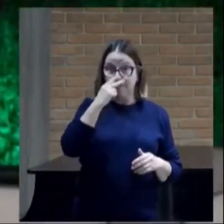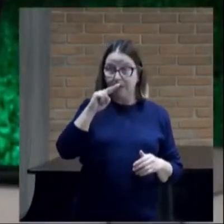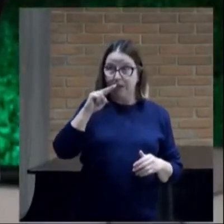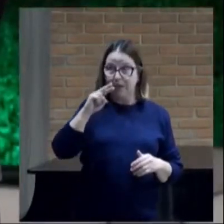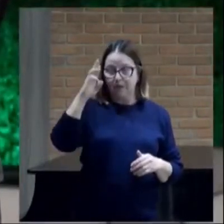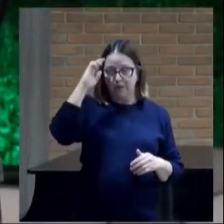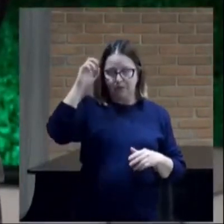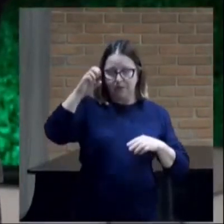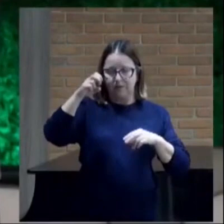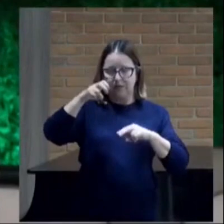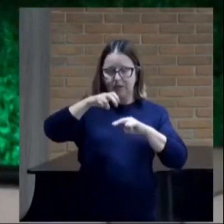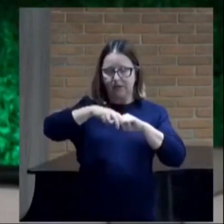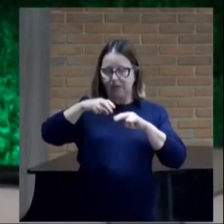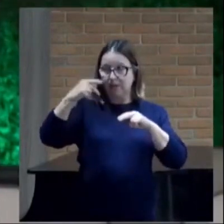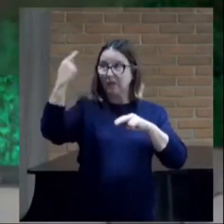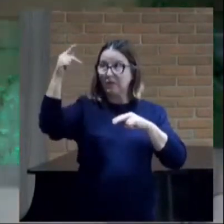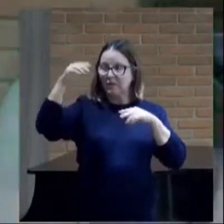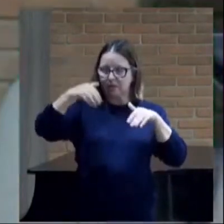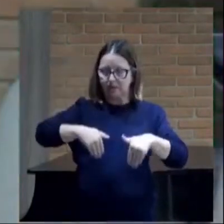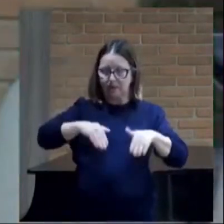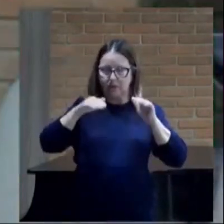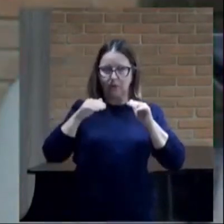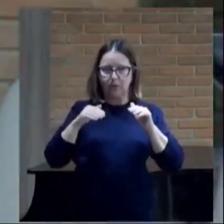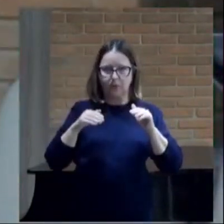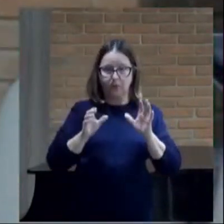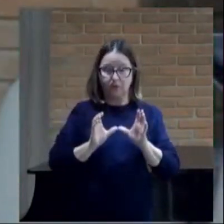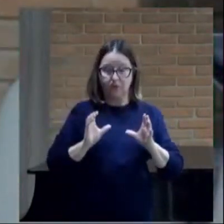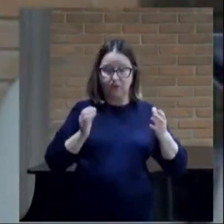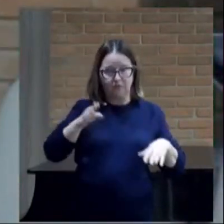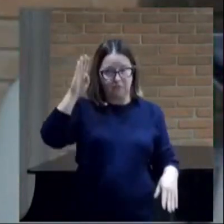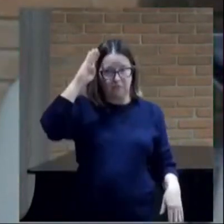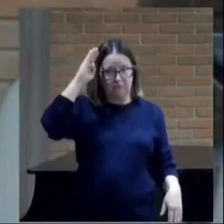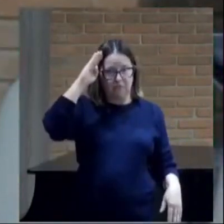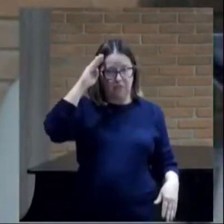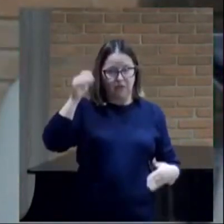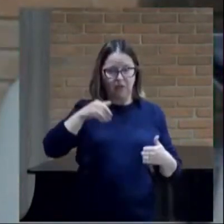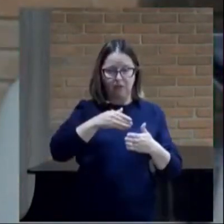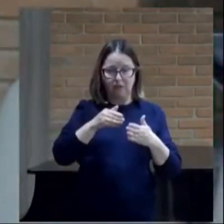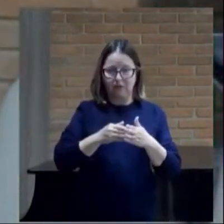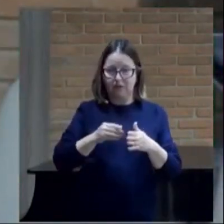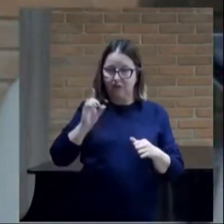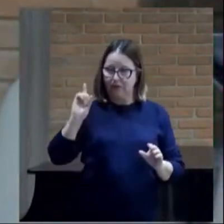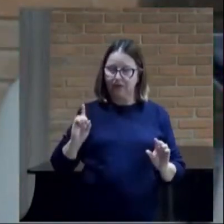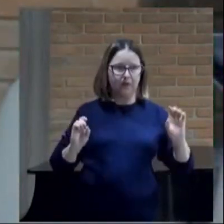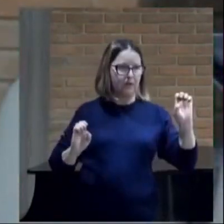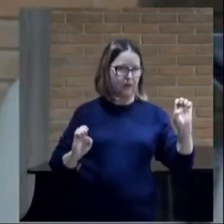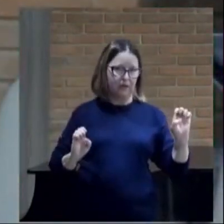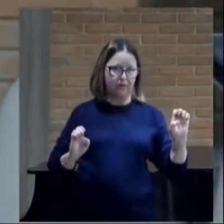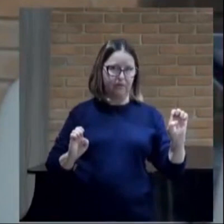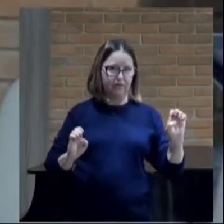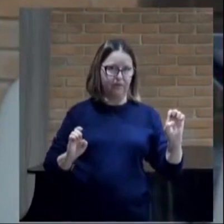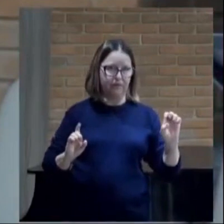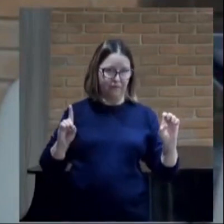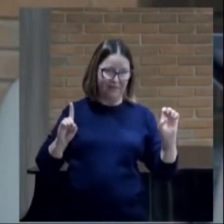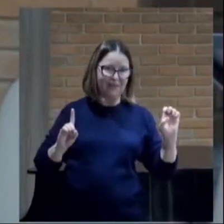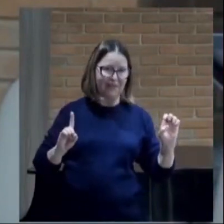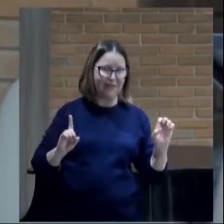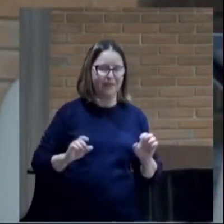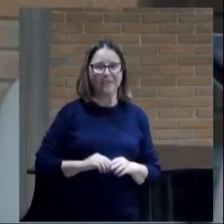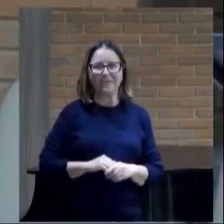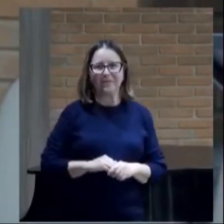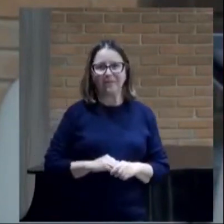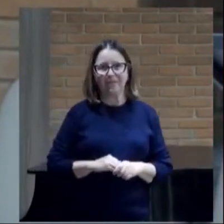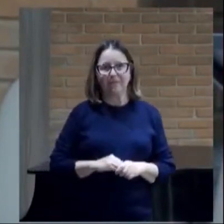assentado no seu trono e o exército dele todo, a direita e a esquerda. Uma cena